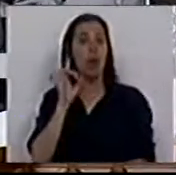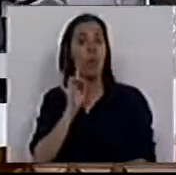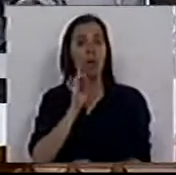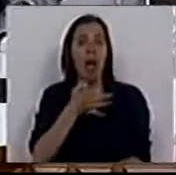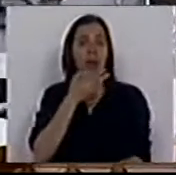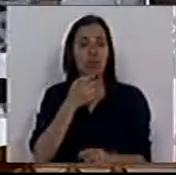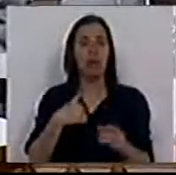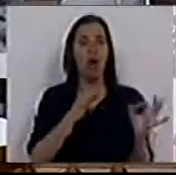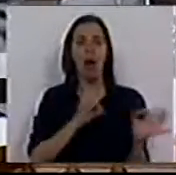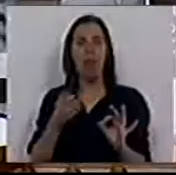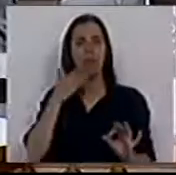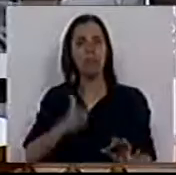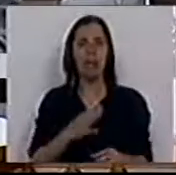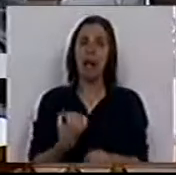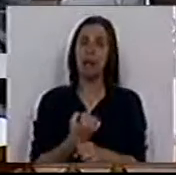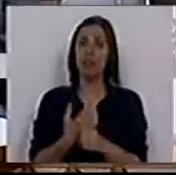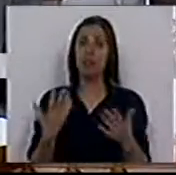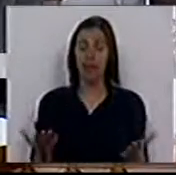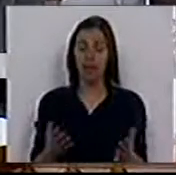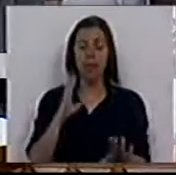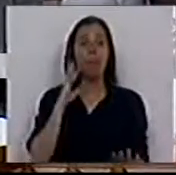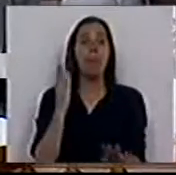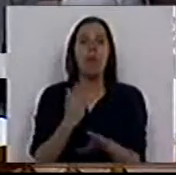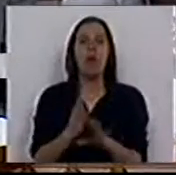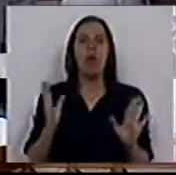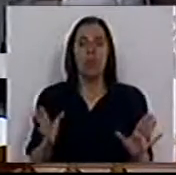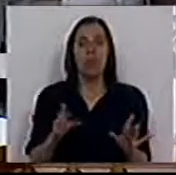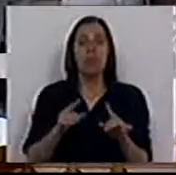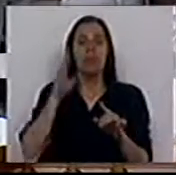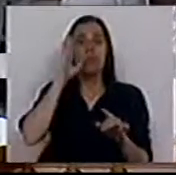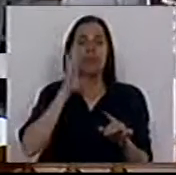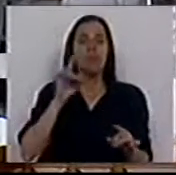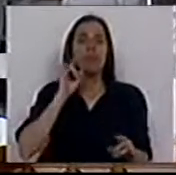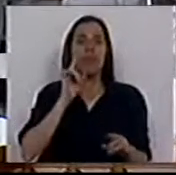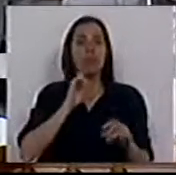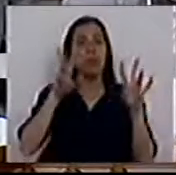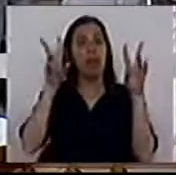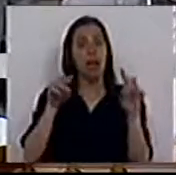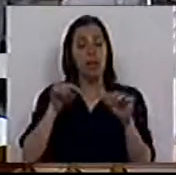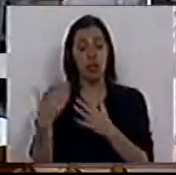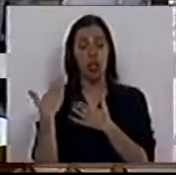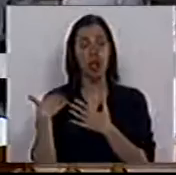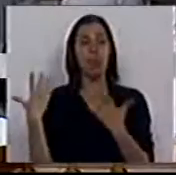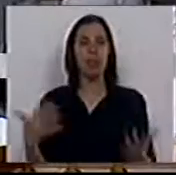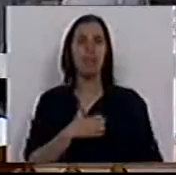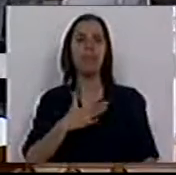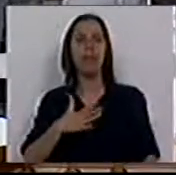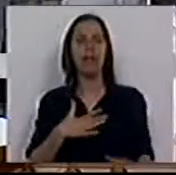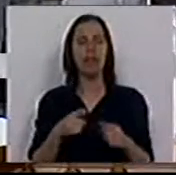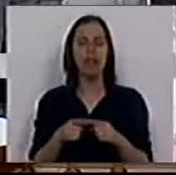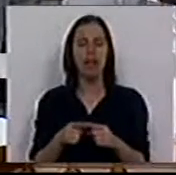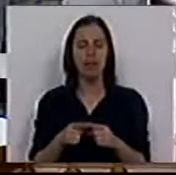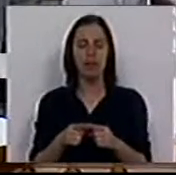qualidade e de isenção nestas atividades. Em último lugar, tendo em conta a importância da matéria e a responsabilidade das entidades